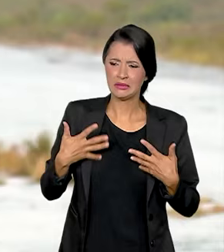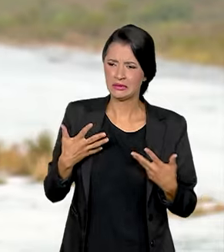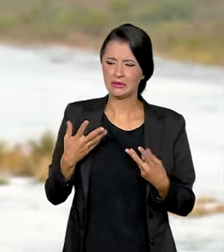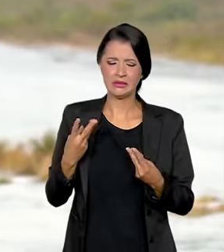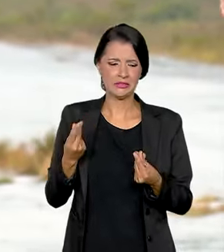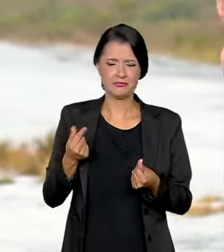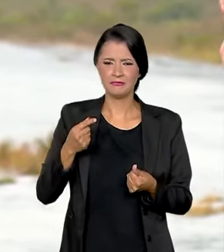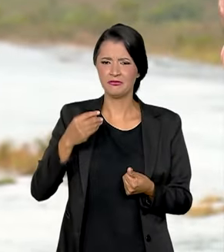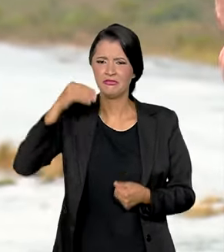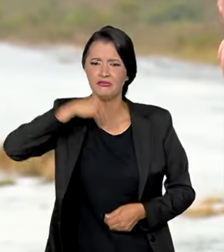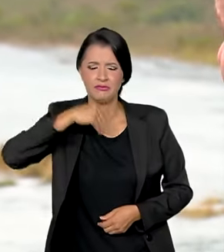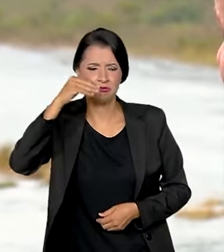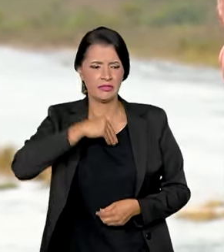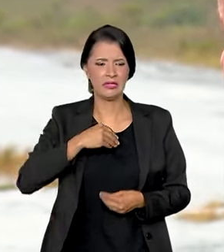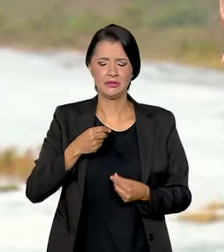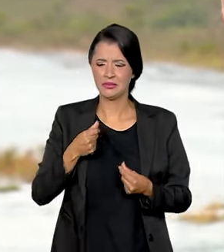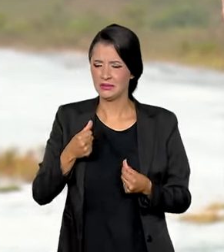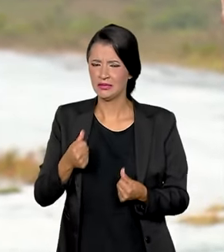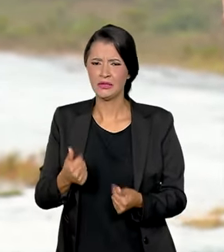de impotência,